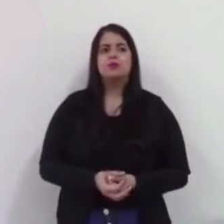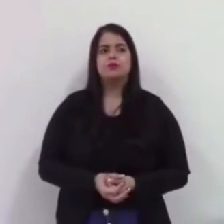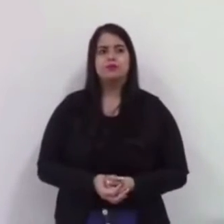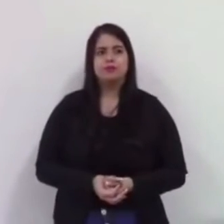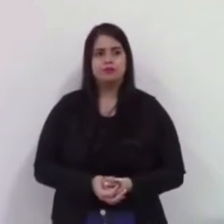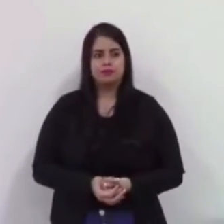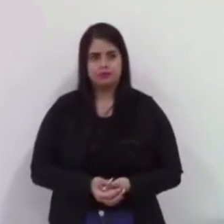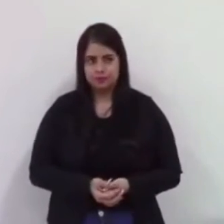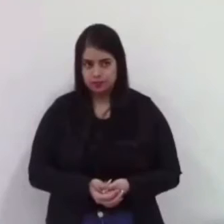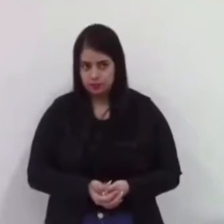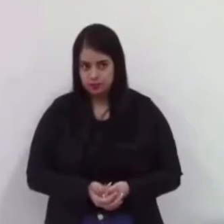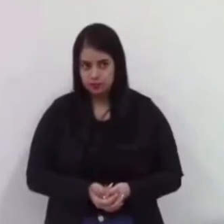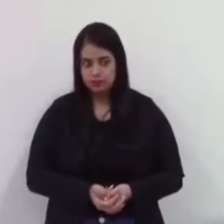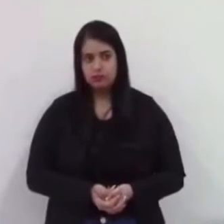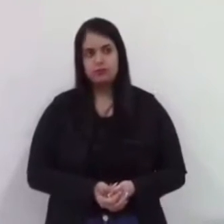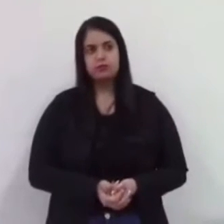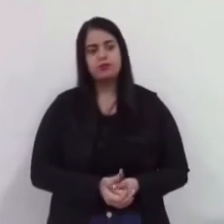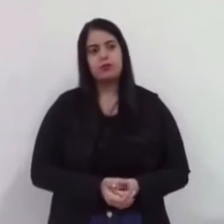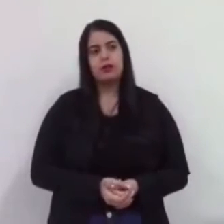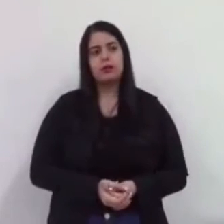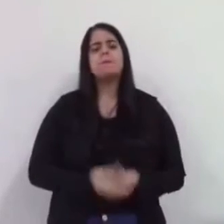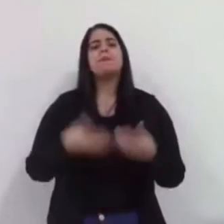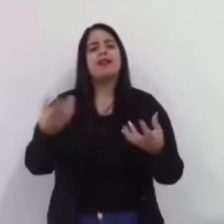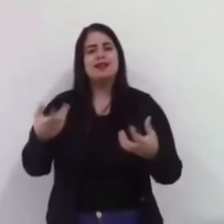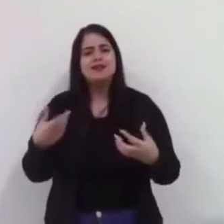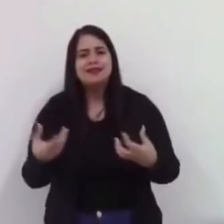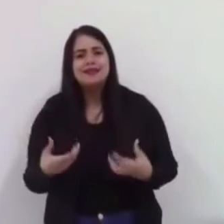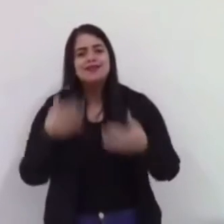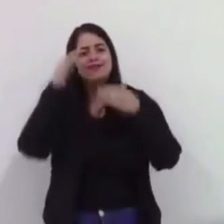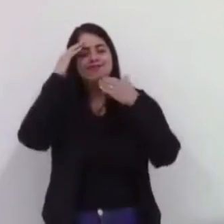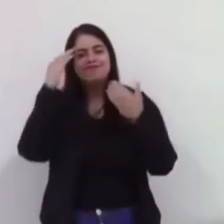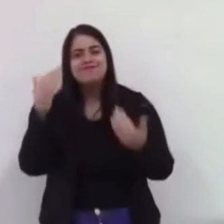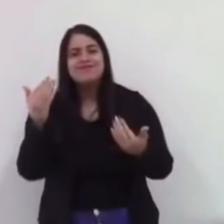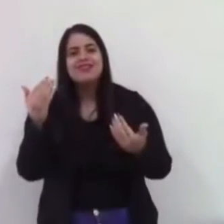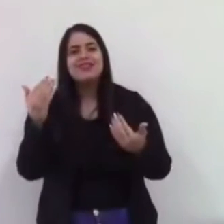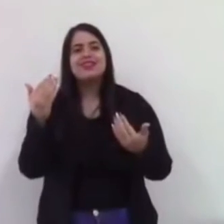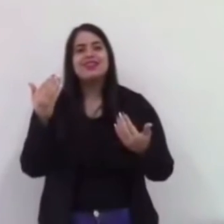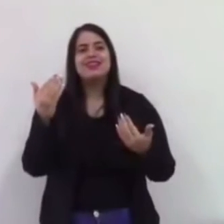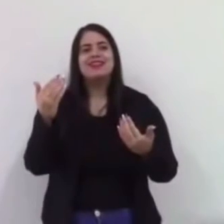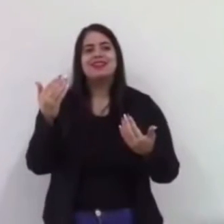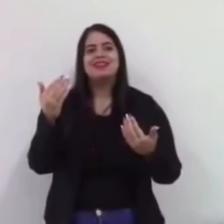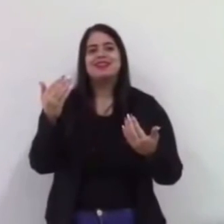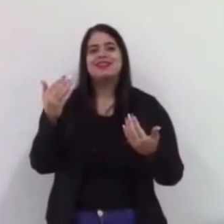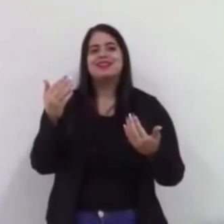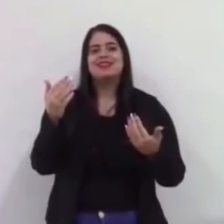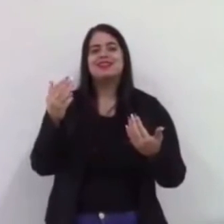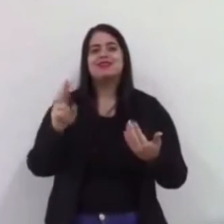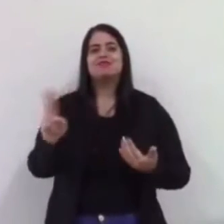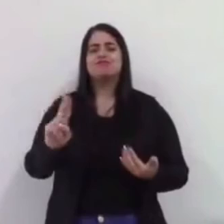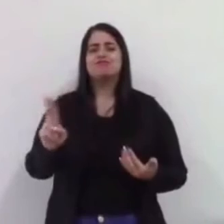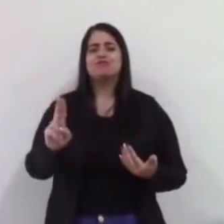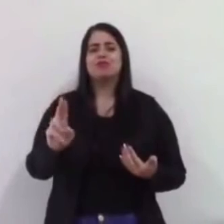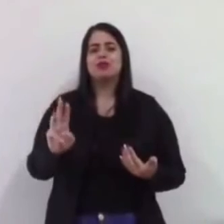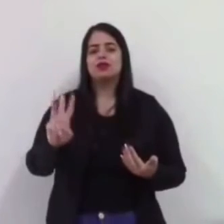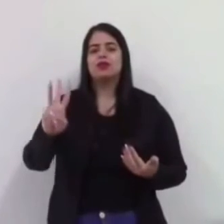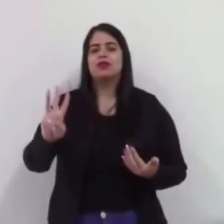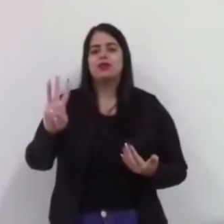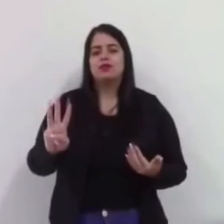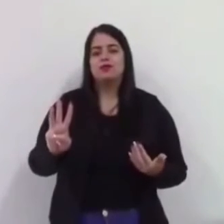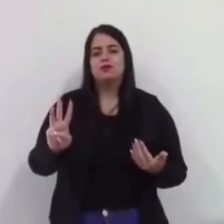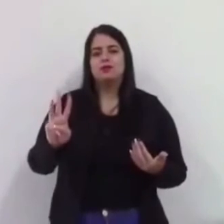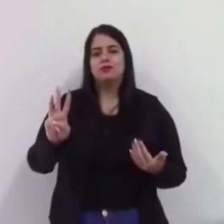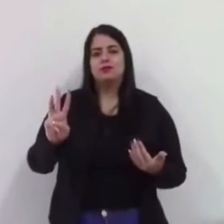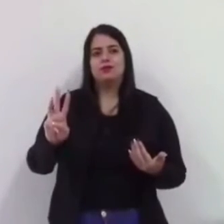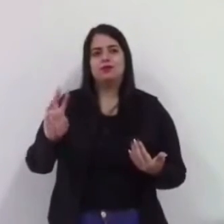lá sem o pneu e não conserta, não. Quero agradecer também a doutor Walsh Cadete, ontem tive um Vigarinhões, tive